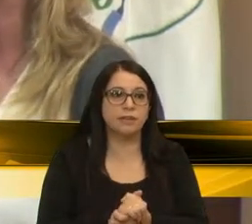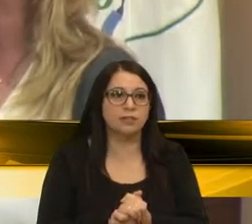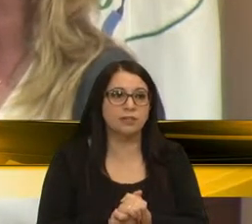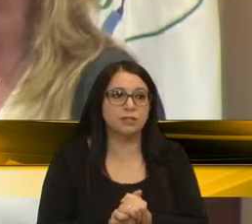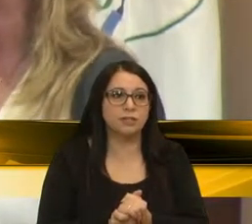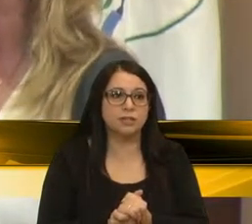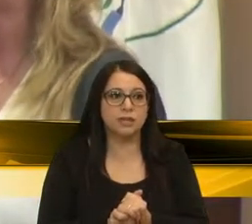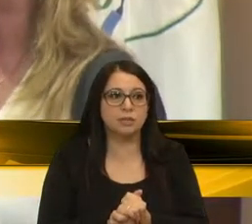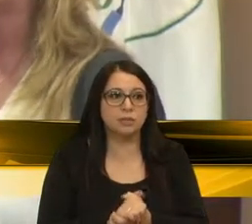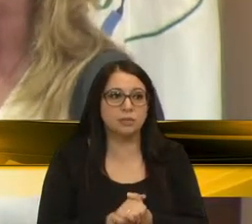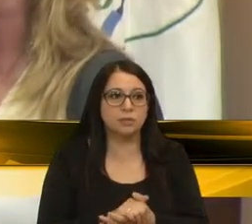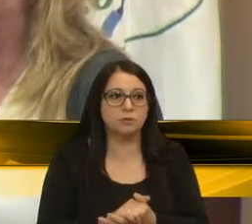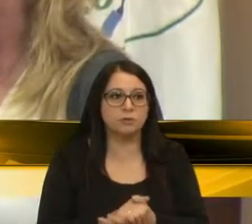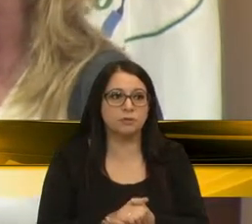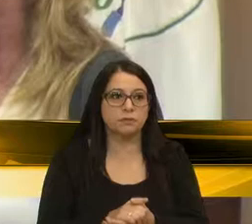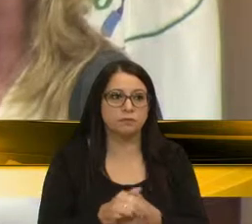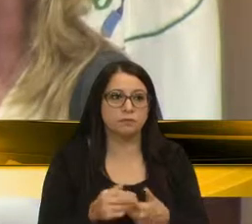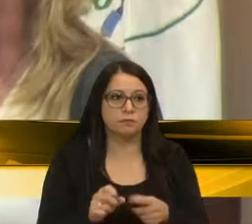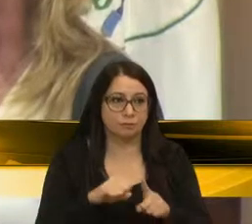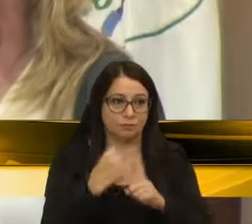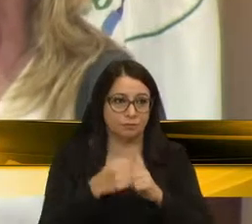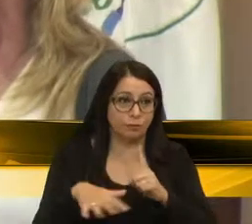dentro de nós, está na sociedade.